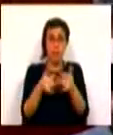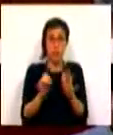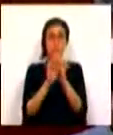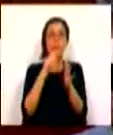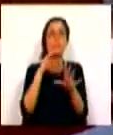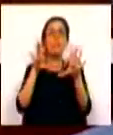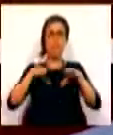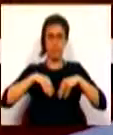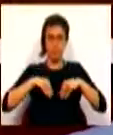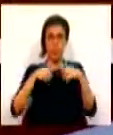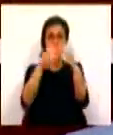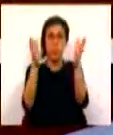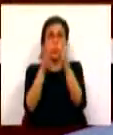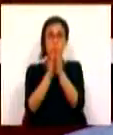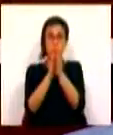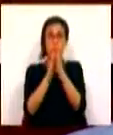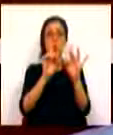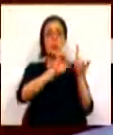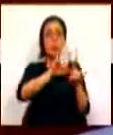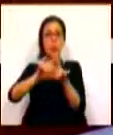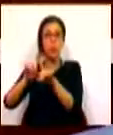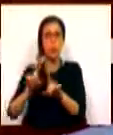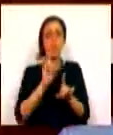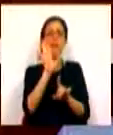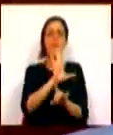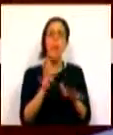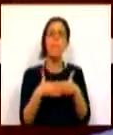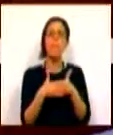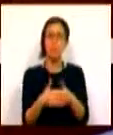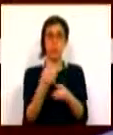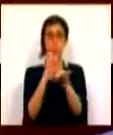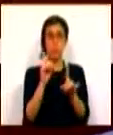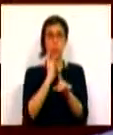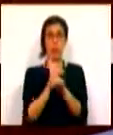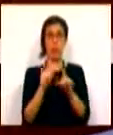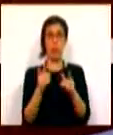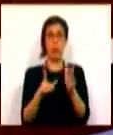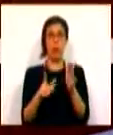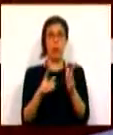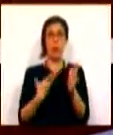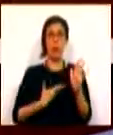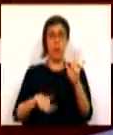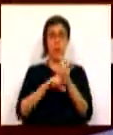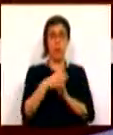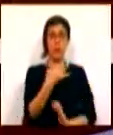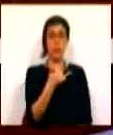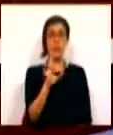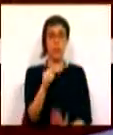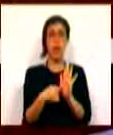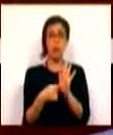deferimento de todos, todo o tipo de processos. Isto porque, de acordo com a própria Decreto-Lei 126,